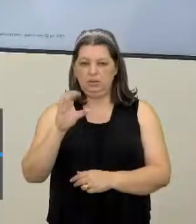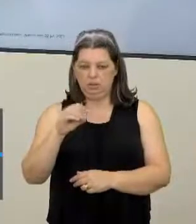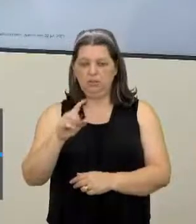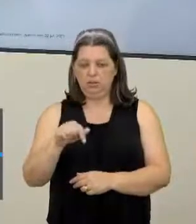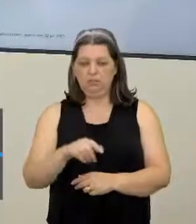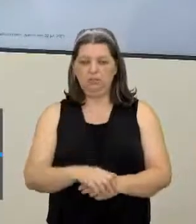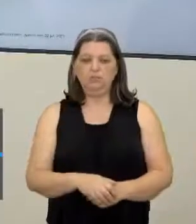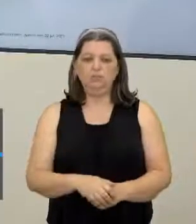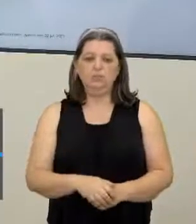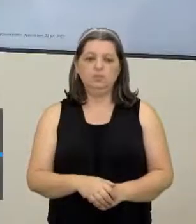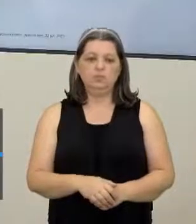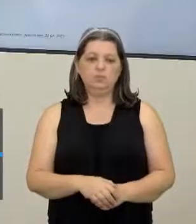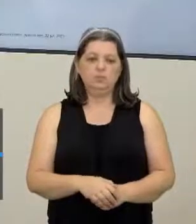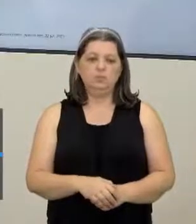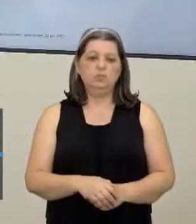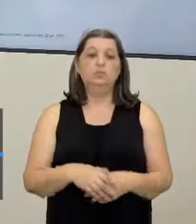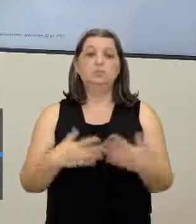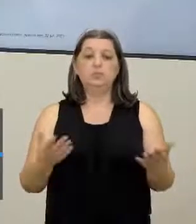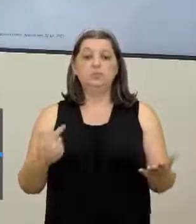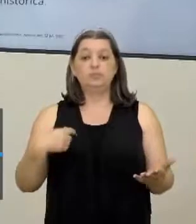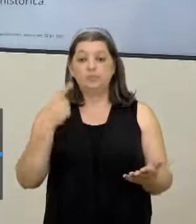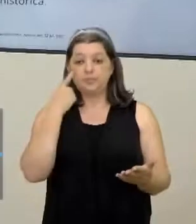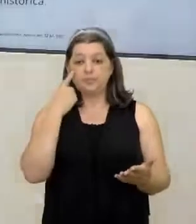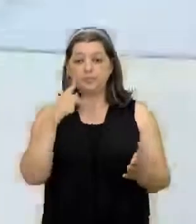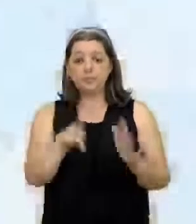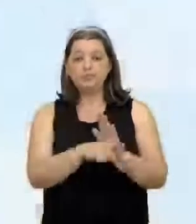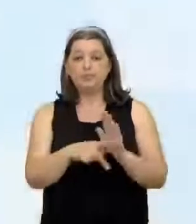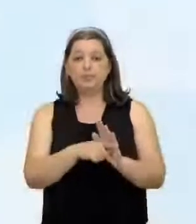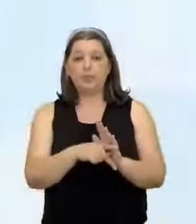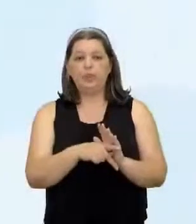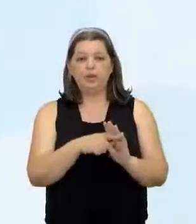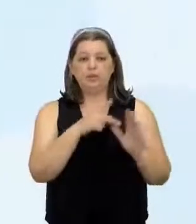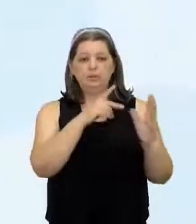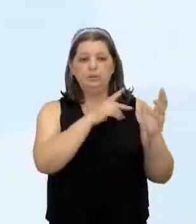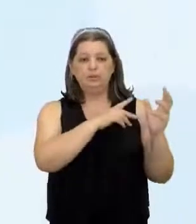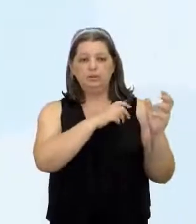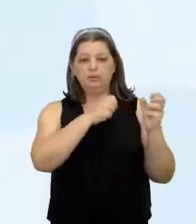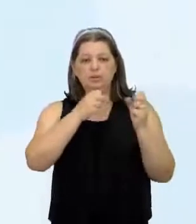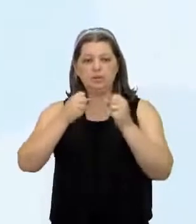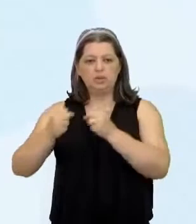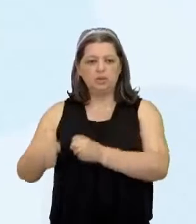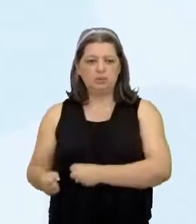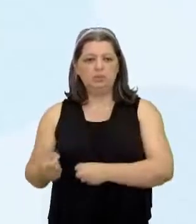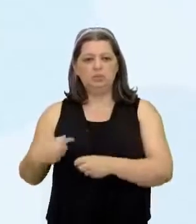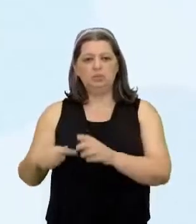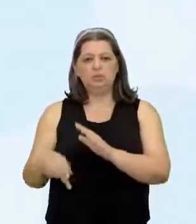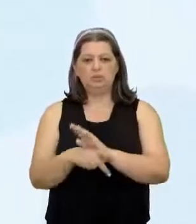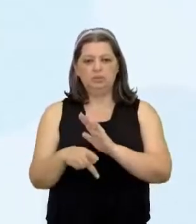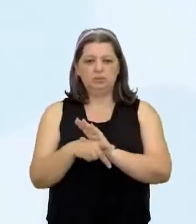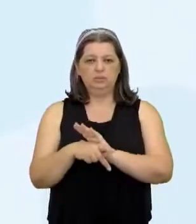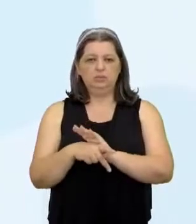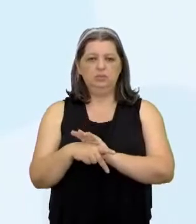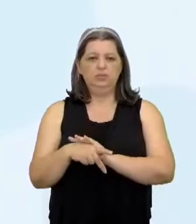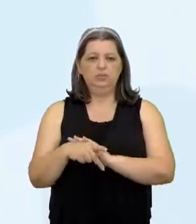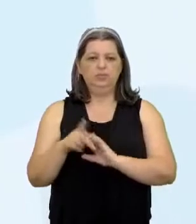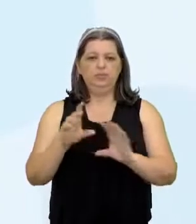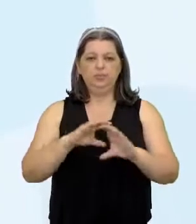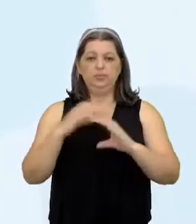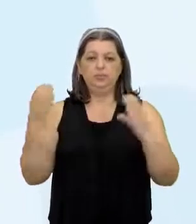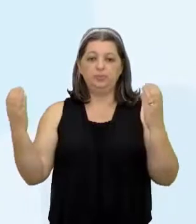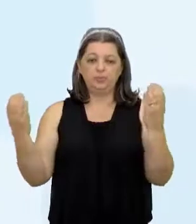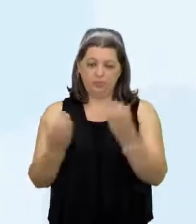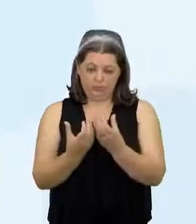retratar Tá certo? Vamos lá ver aí os quilombos Quilombos são terras ocupadas Por remanescentes das comunidades